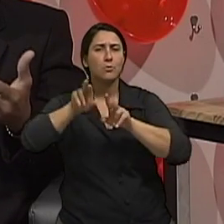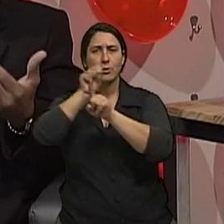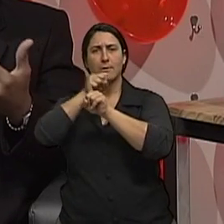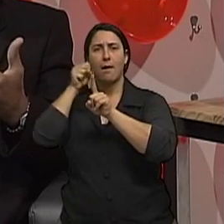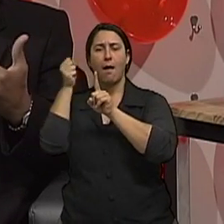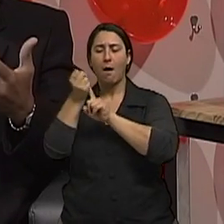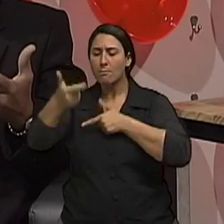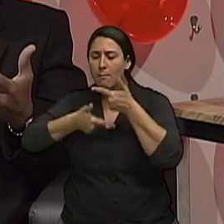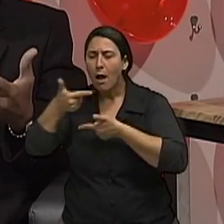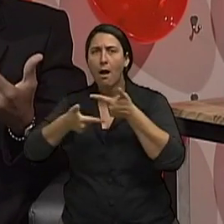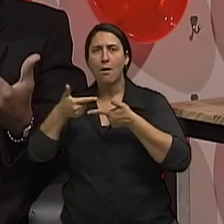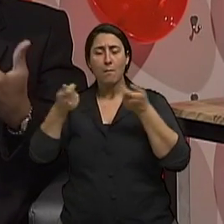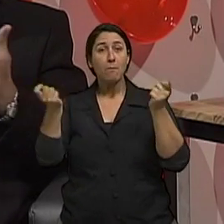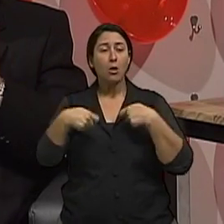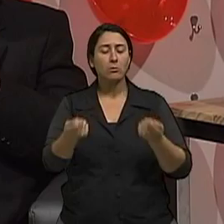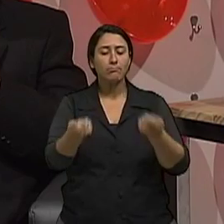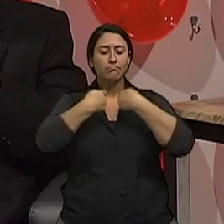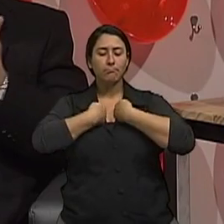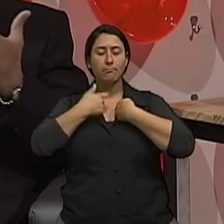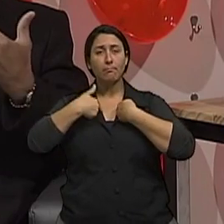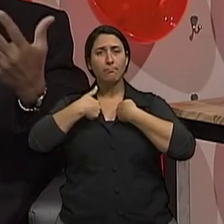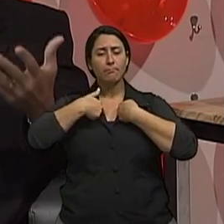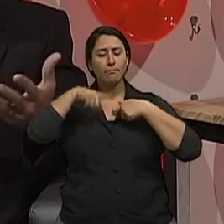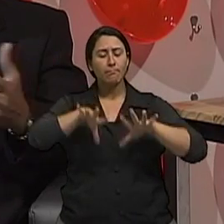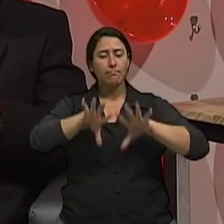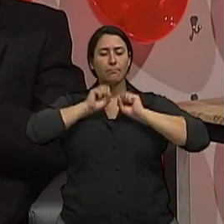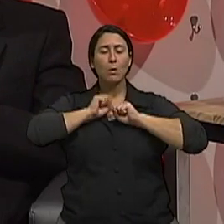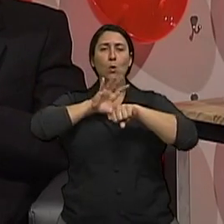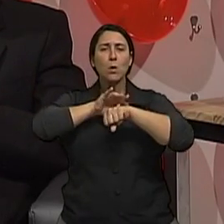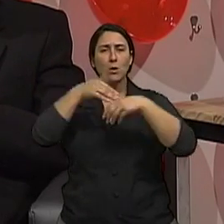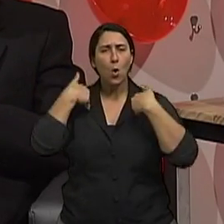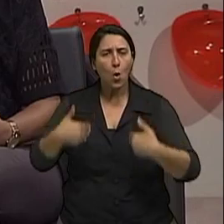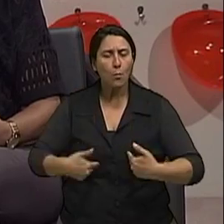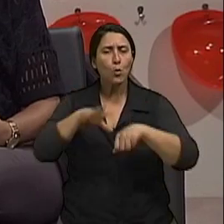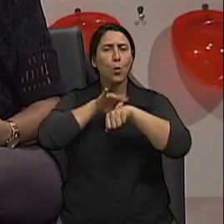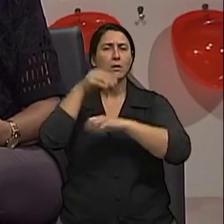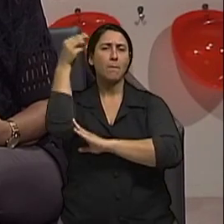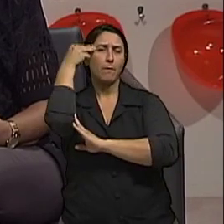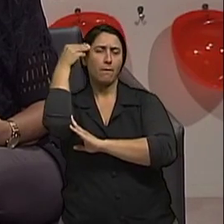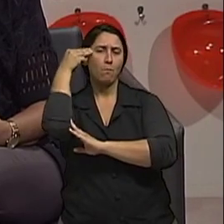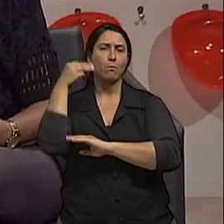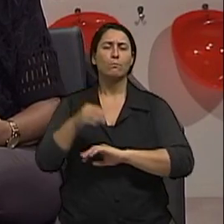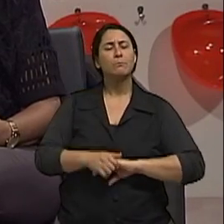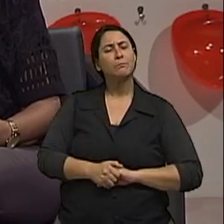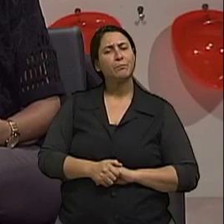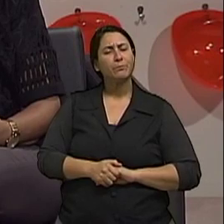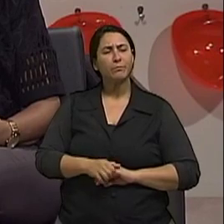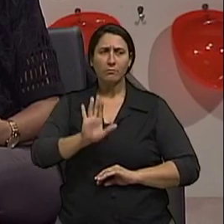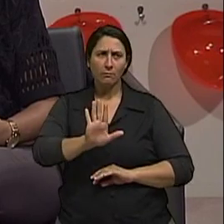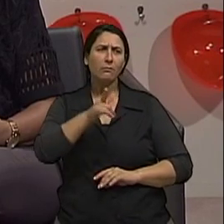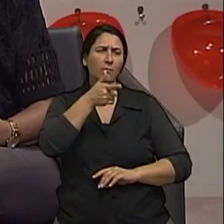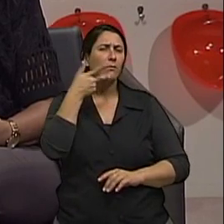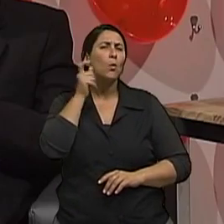para o seu trabalho, isso tudo vai caracterizar doença, doença no corpo, doença mental, E o que nós consideramos uma dose? Dois